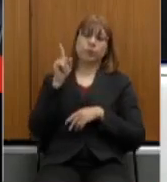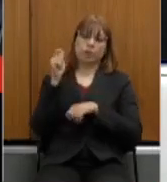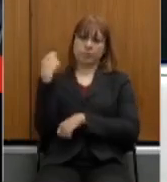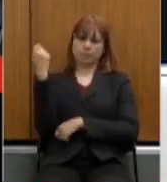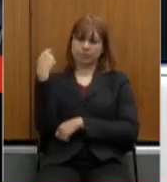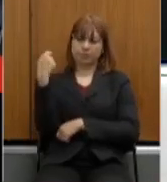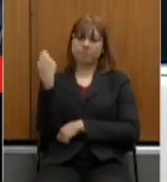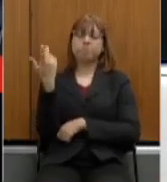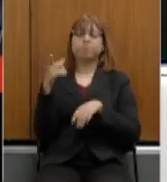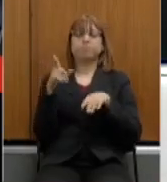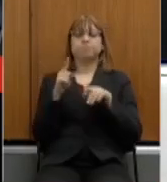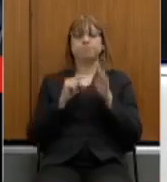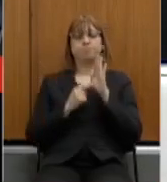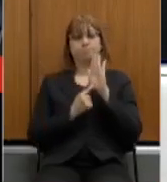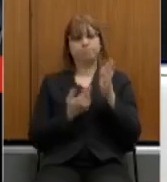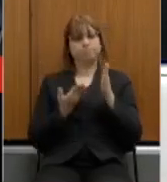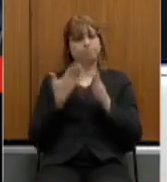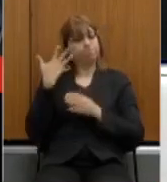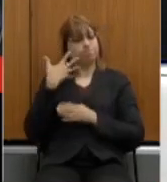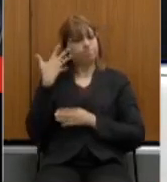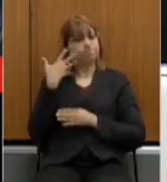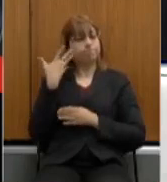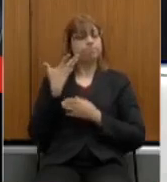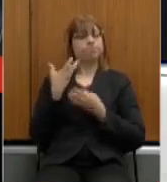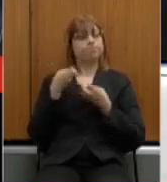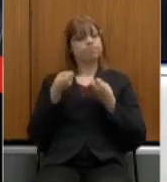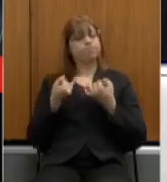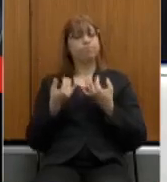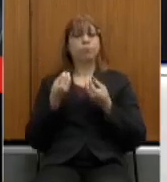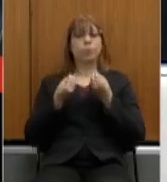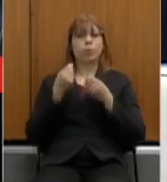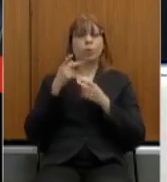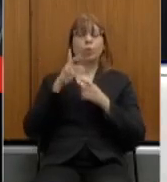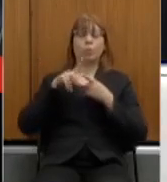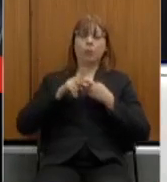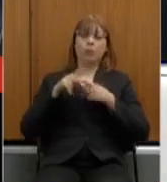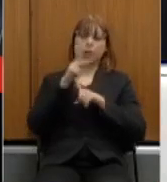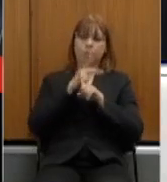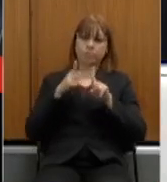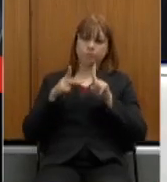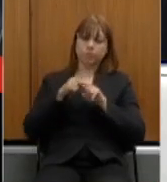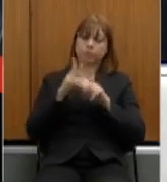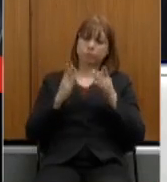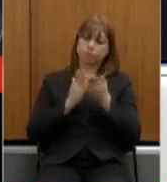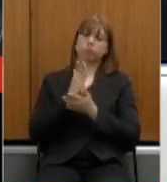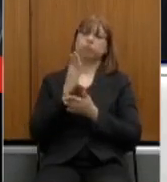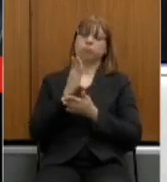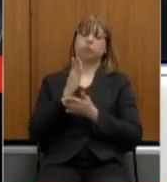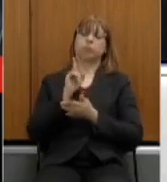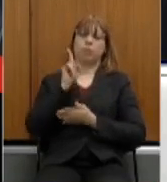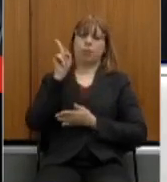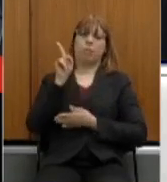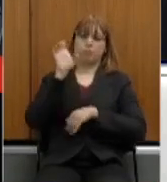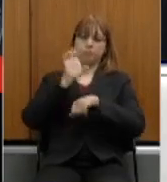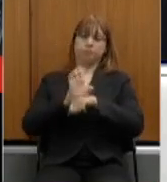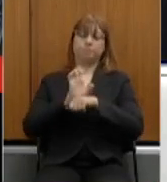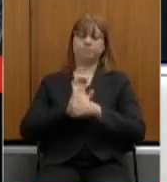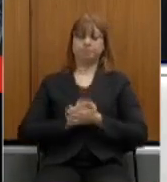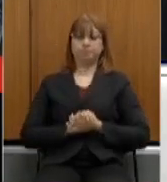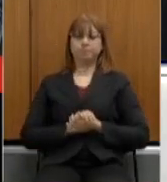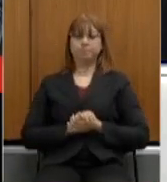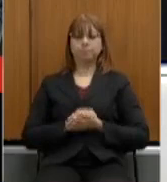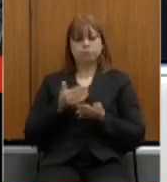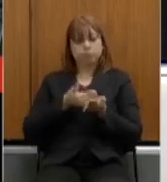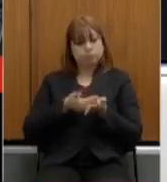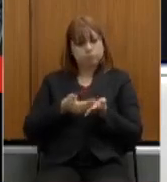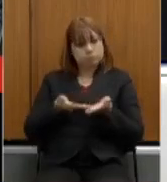Sul que apresentarão os principais pontos da reforma da previdência aprovada naquele estado para